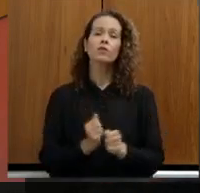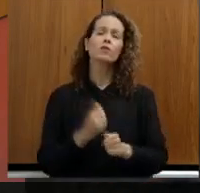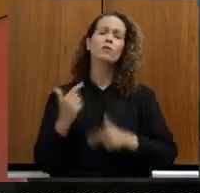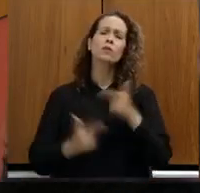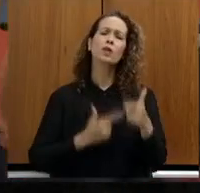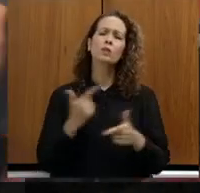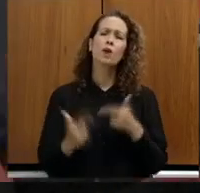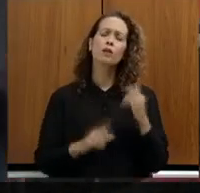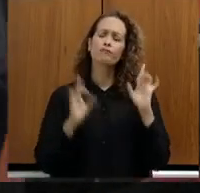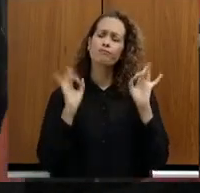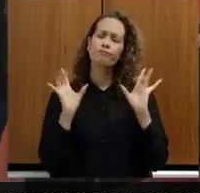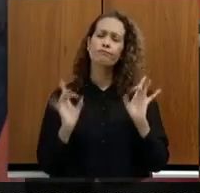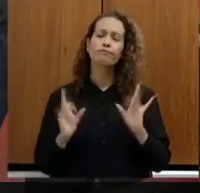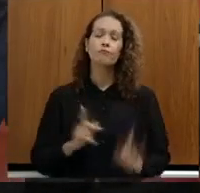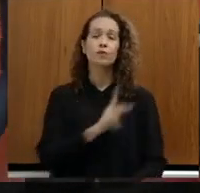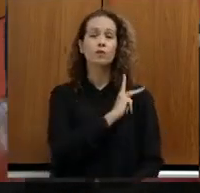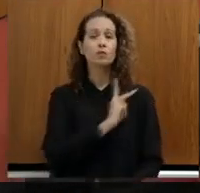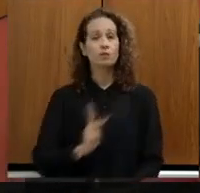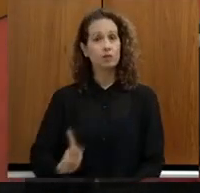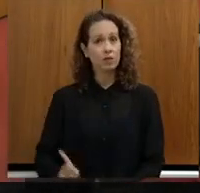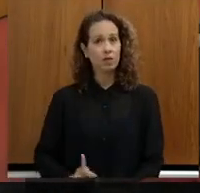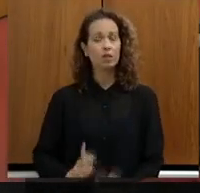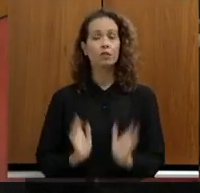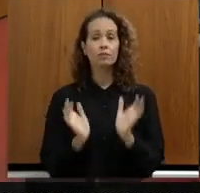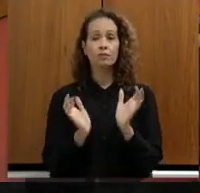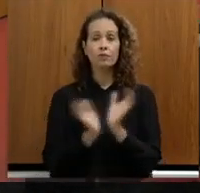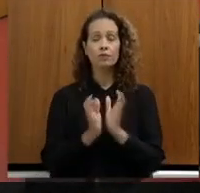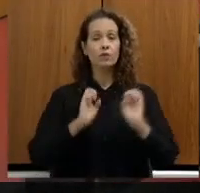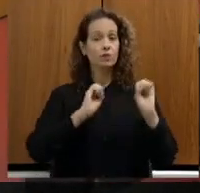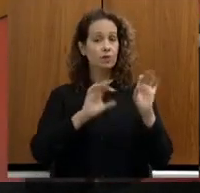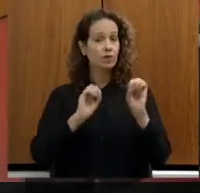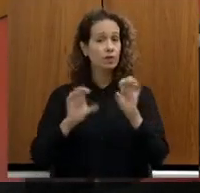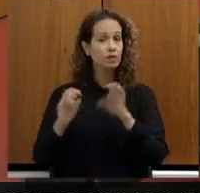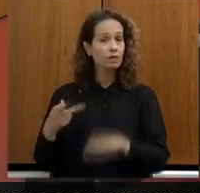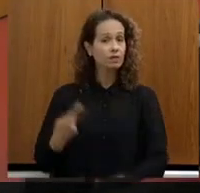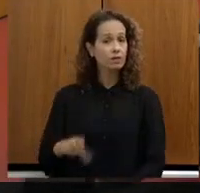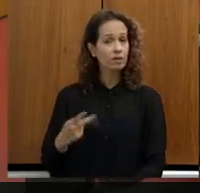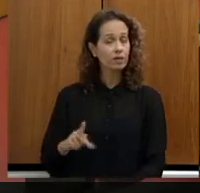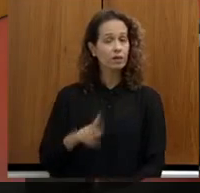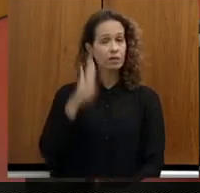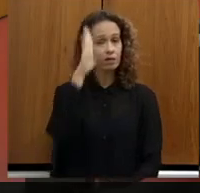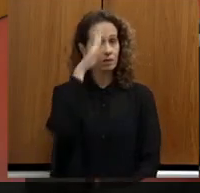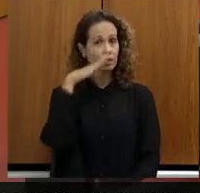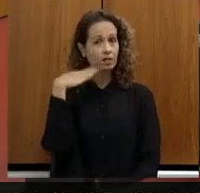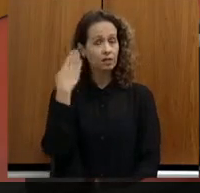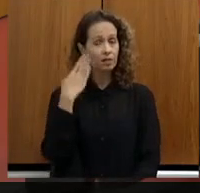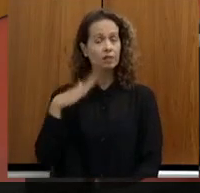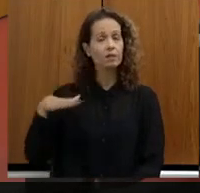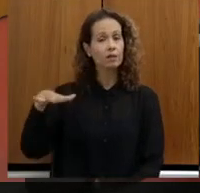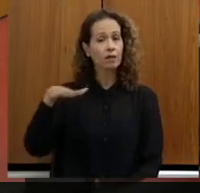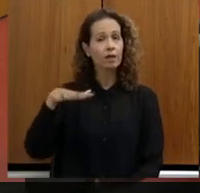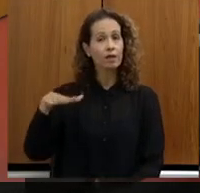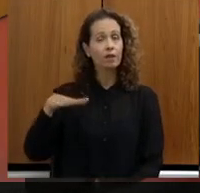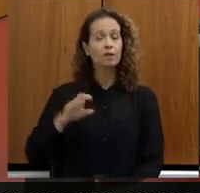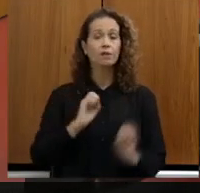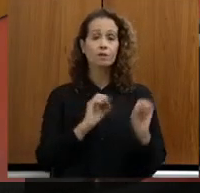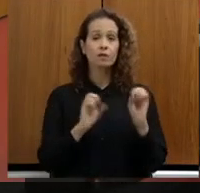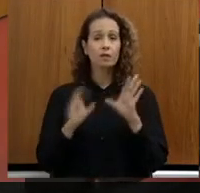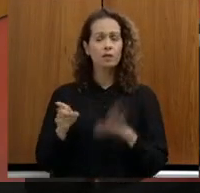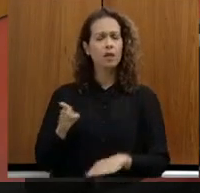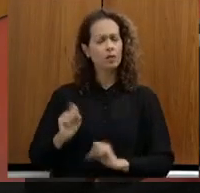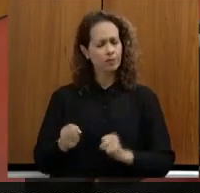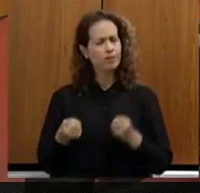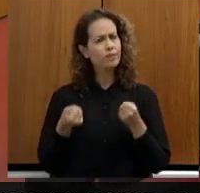na presidência da Comissão de Educação dessa casa, Beatriz, que é da área da educação e muito dedicada.